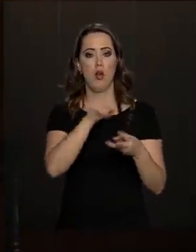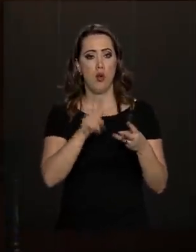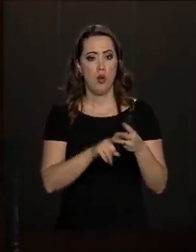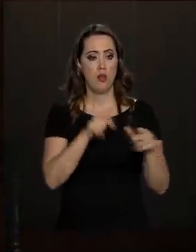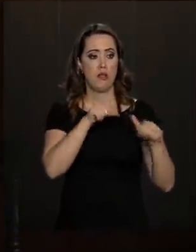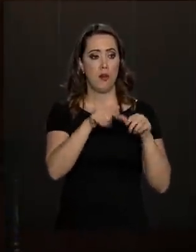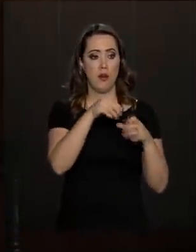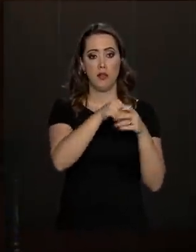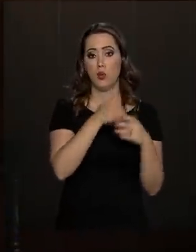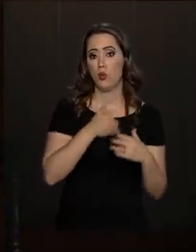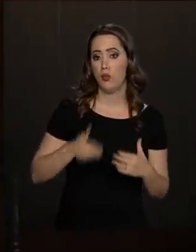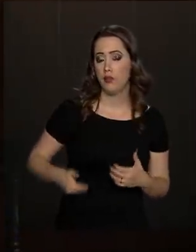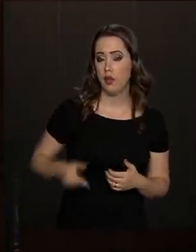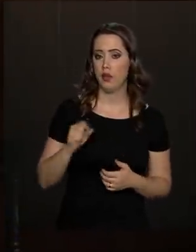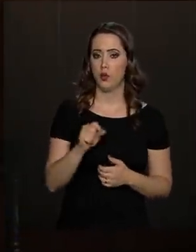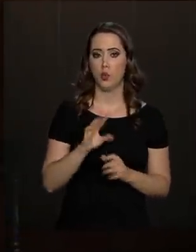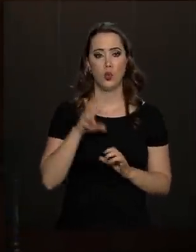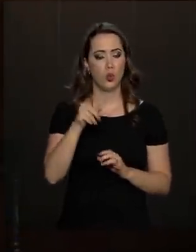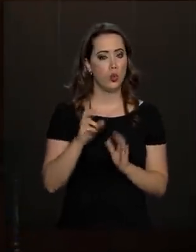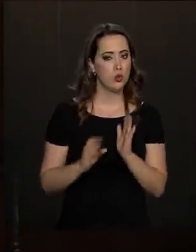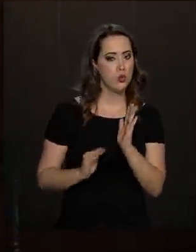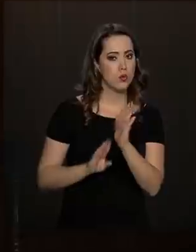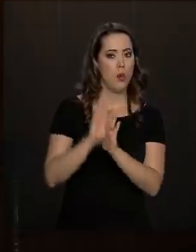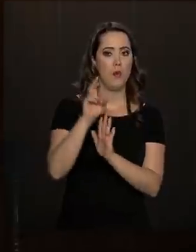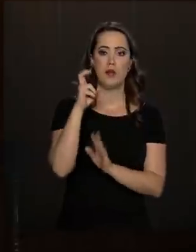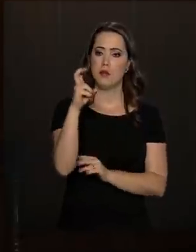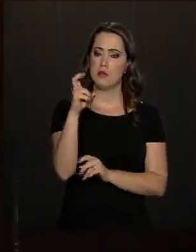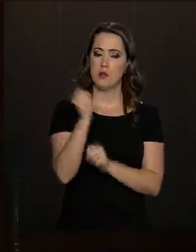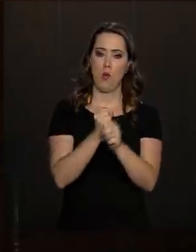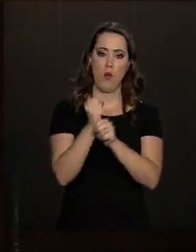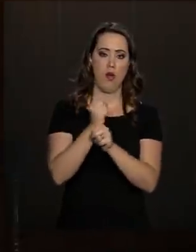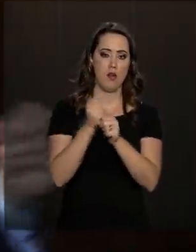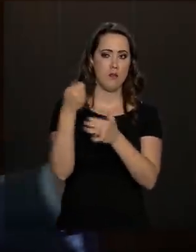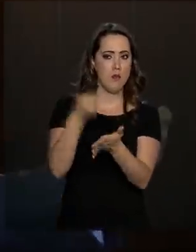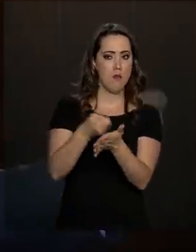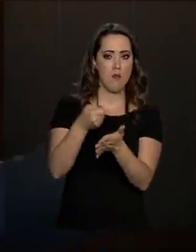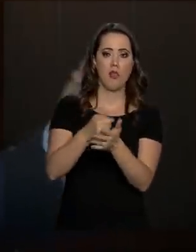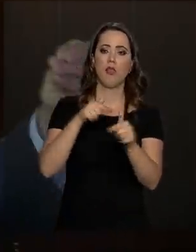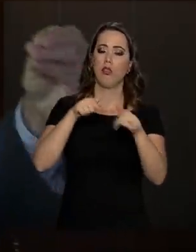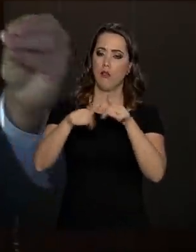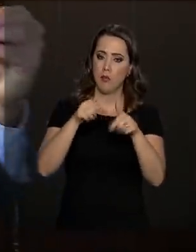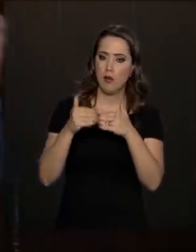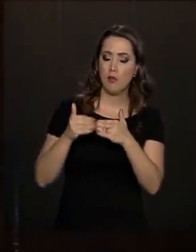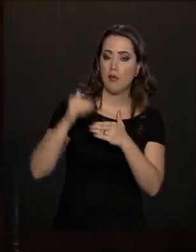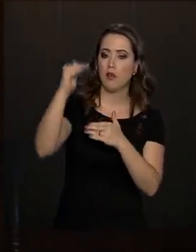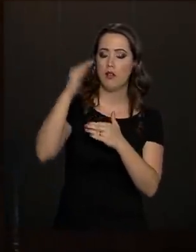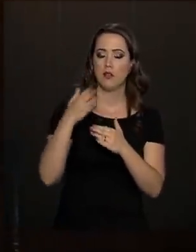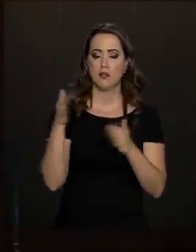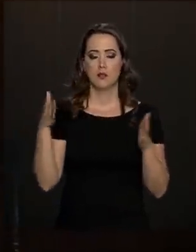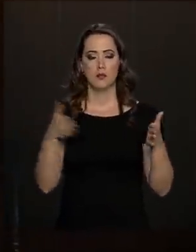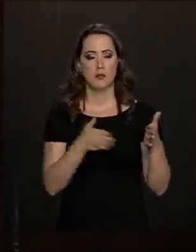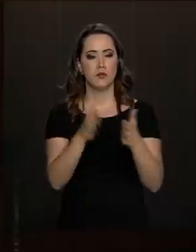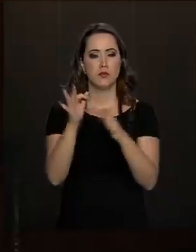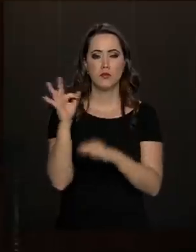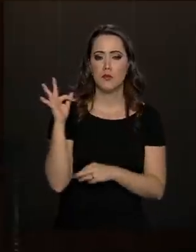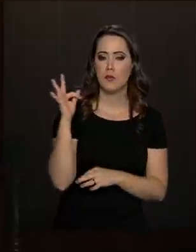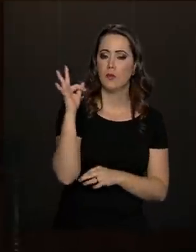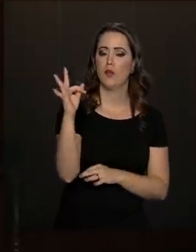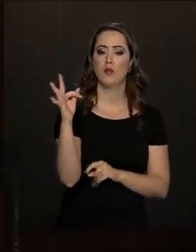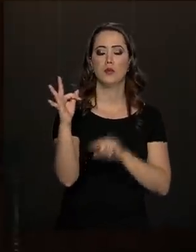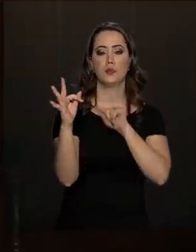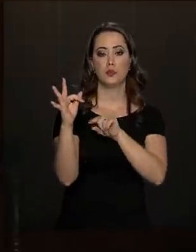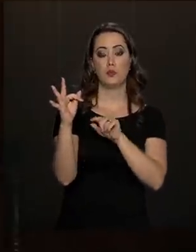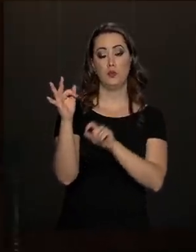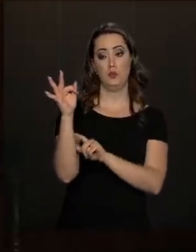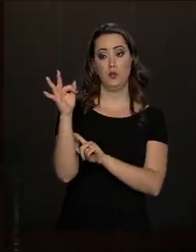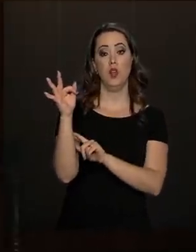todos aumentaram em 5 anos a sua permanência no mercado de trabalho, todos estão indo em direção, lá na frente, a uma